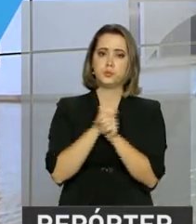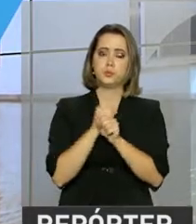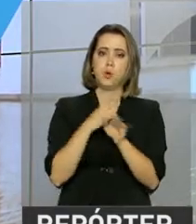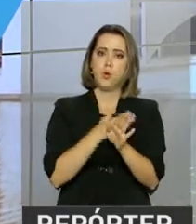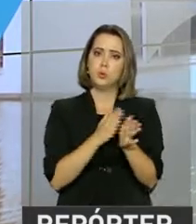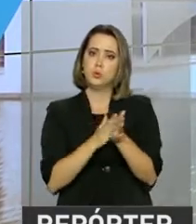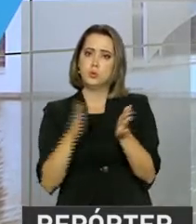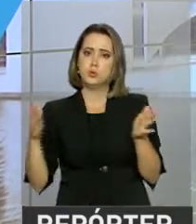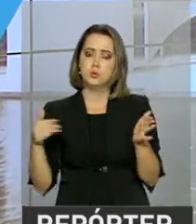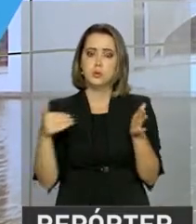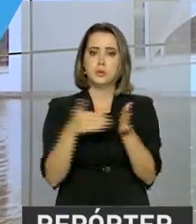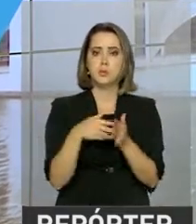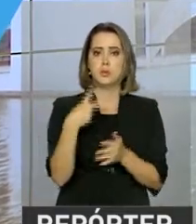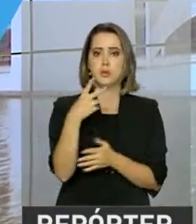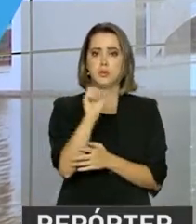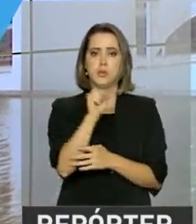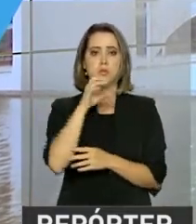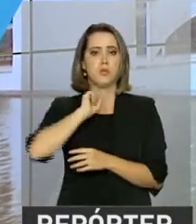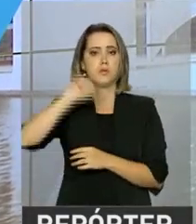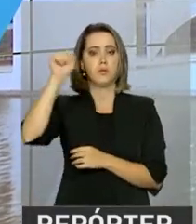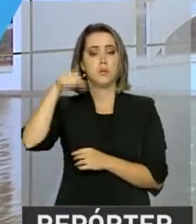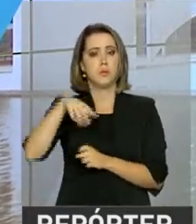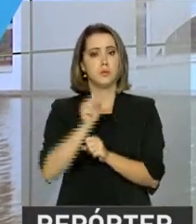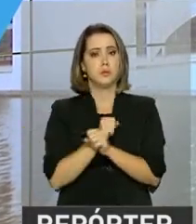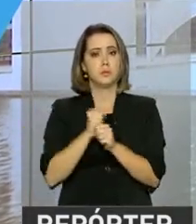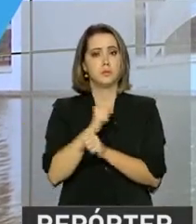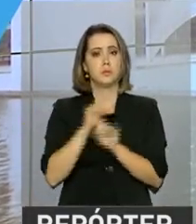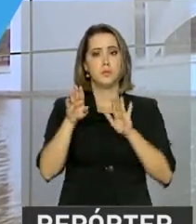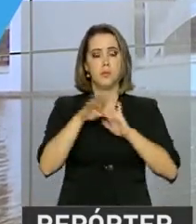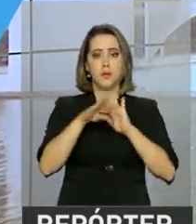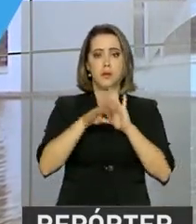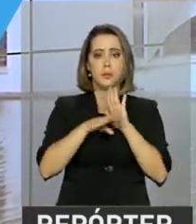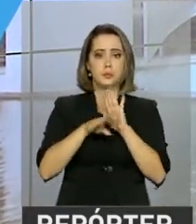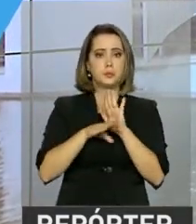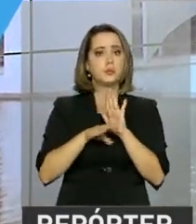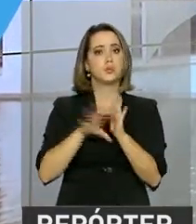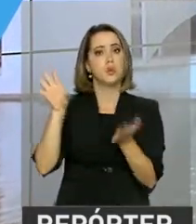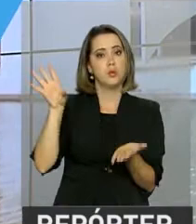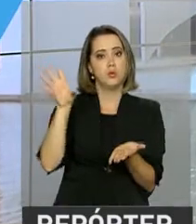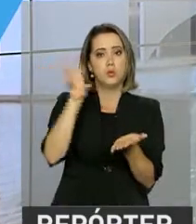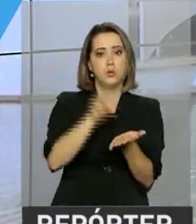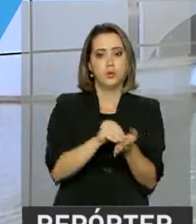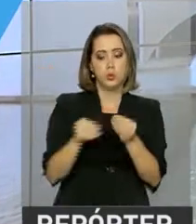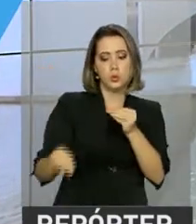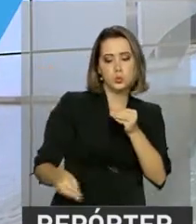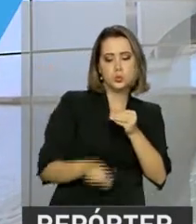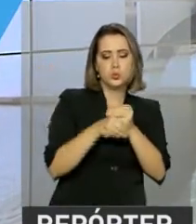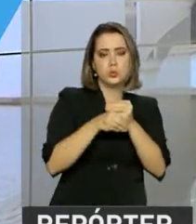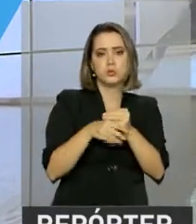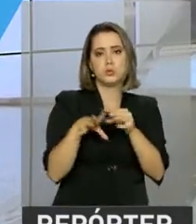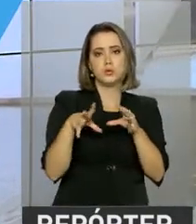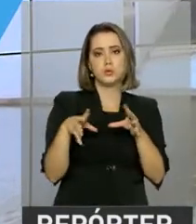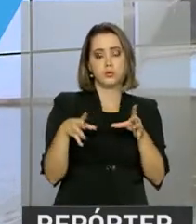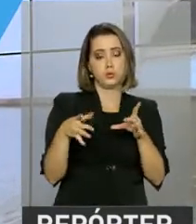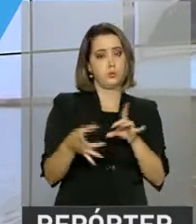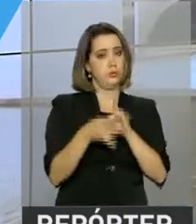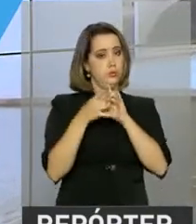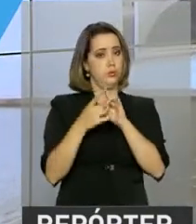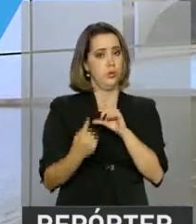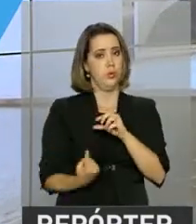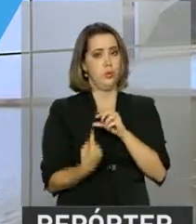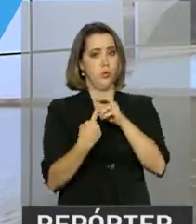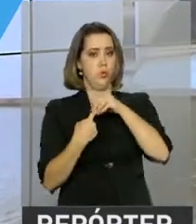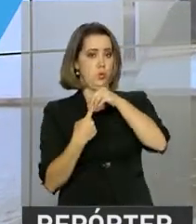prazo de entrega vai até 28 de abril. Neste ano, o programa Receita Net foi incorporado ao programa gerador da declaração,